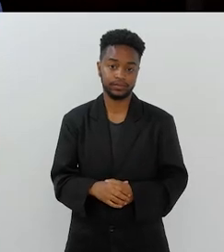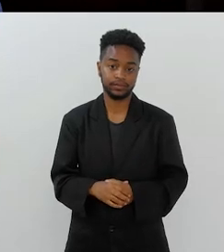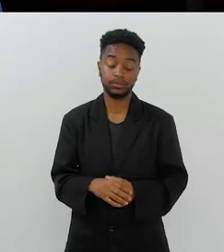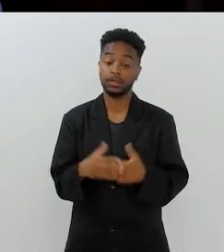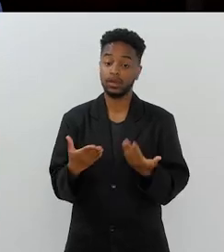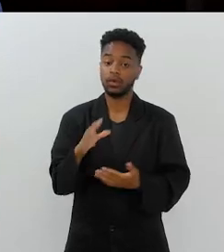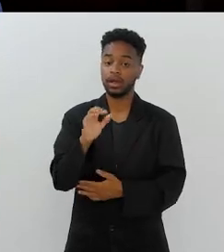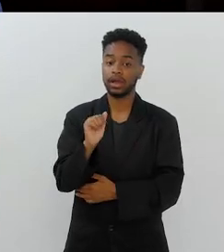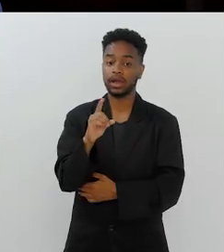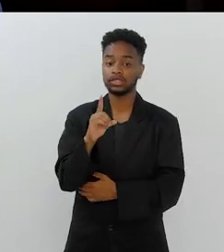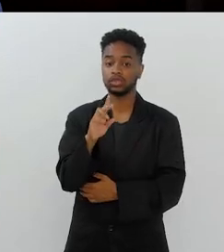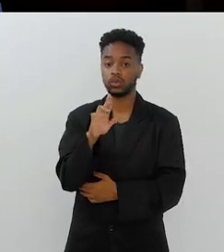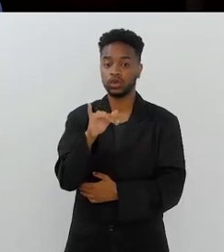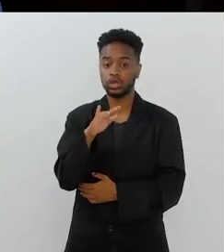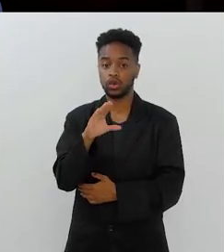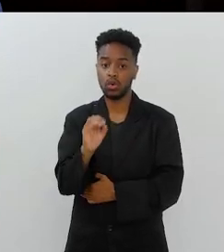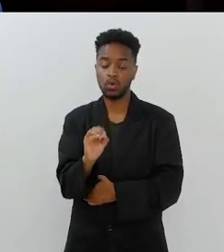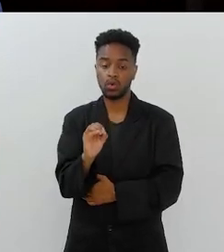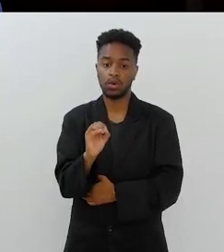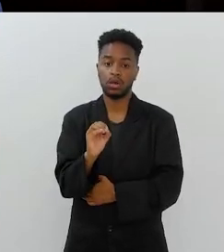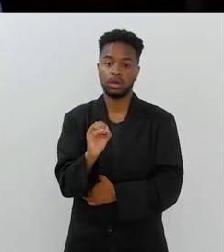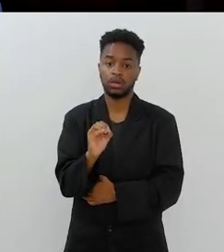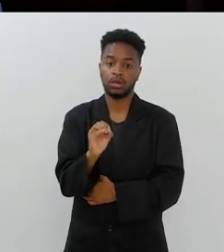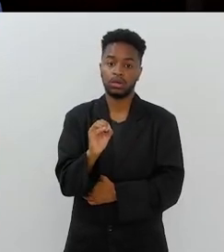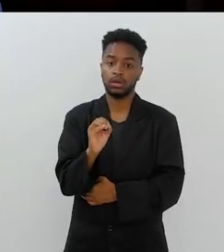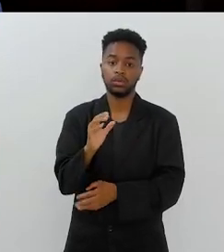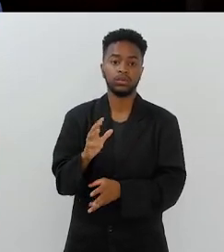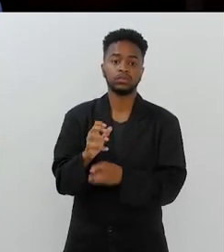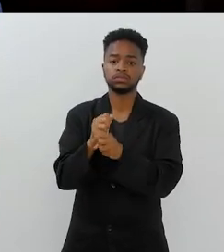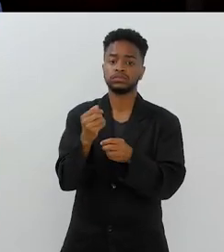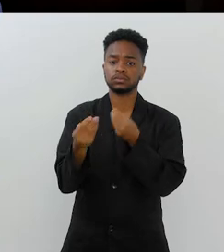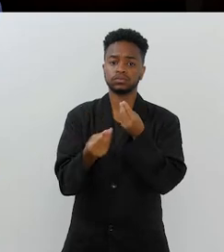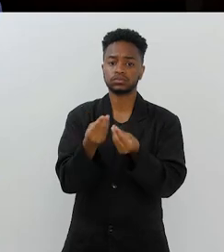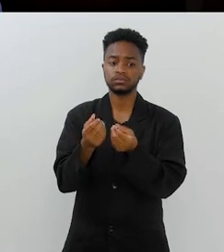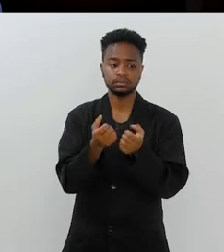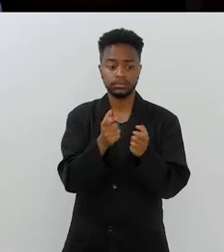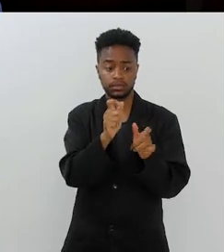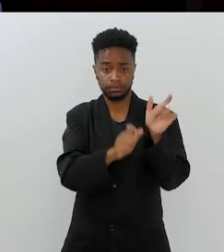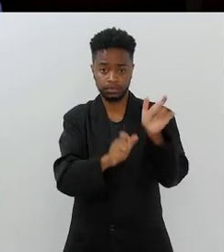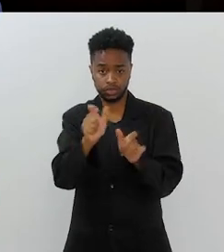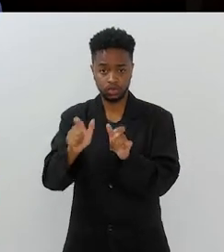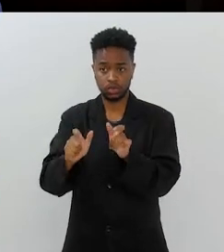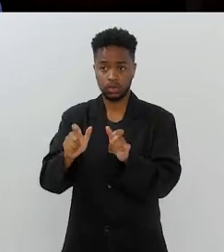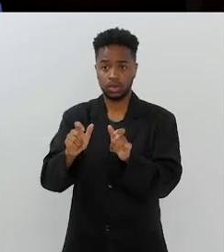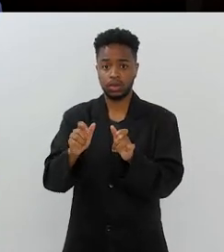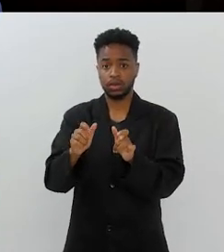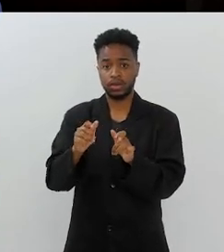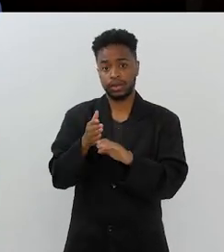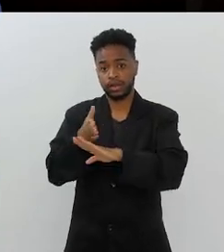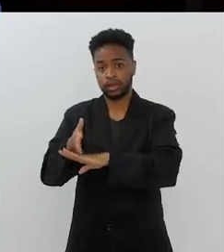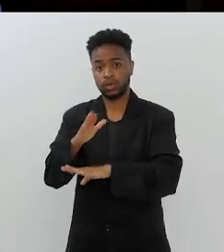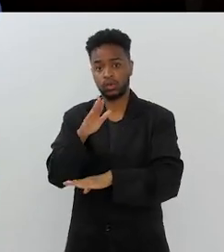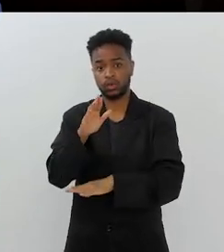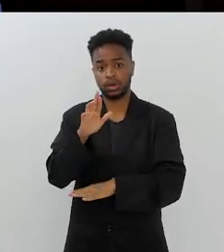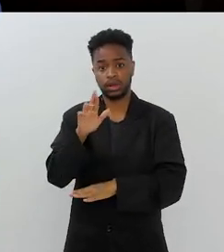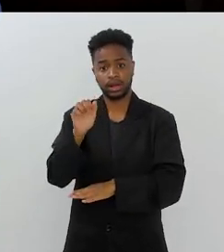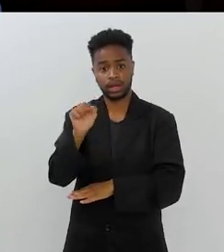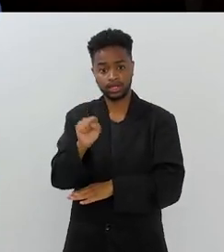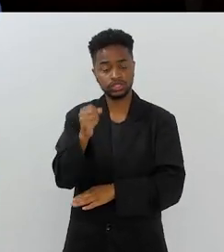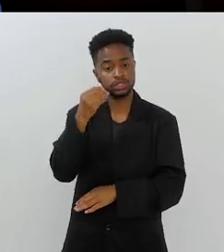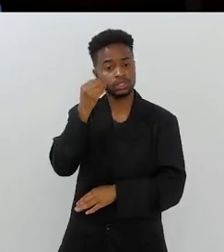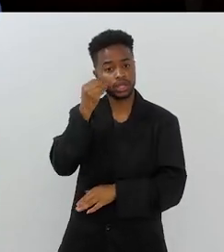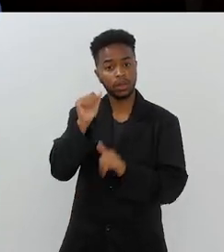E, assim, o Cade Único, ele é contado para aquelas pessoas que vão no crédito ou no crédito fazer